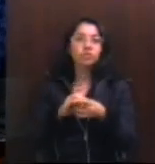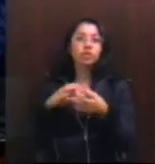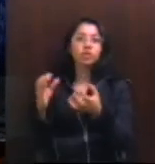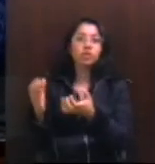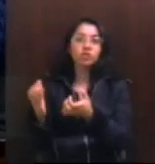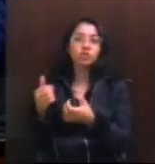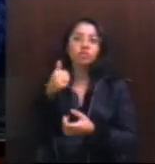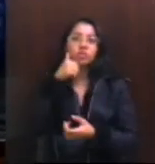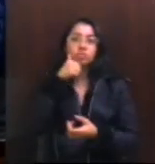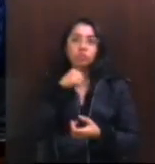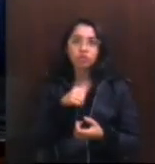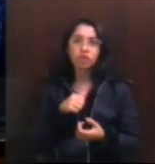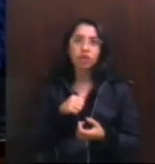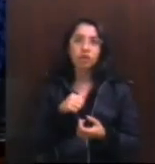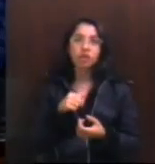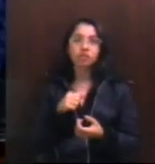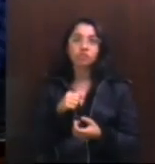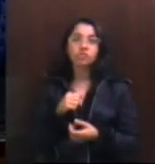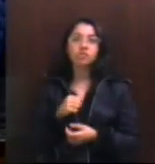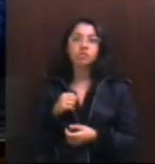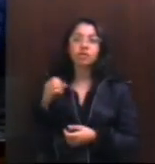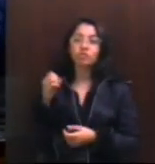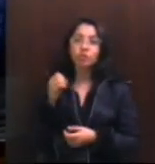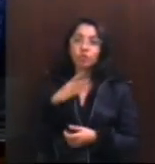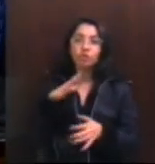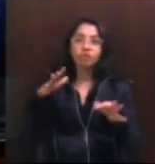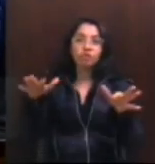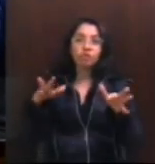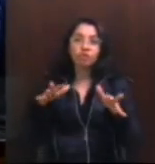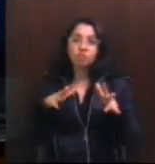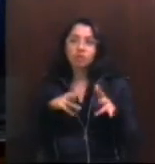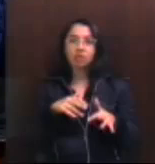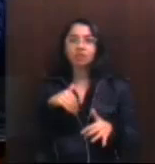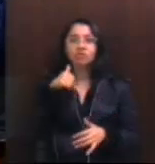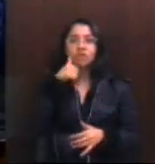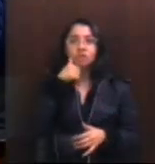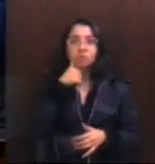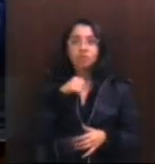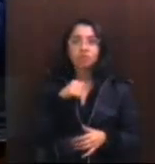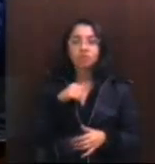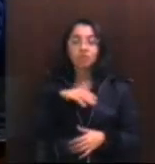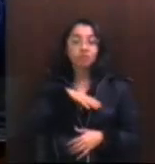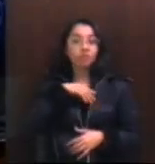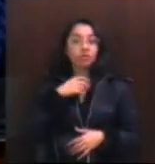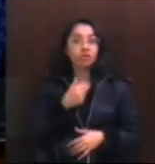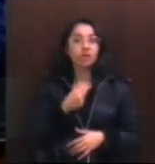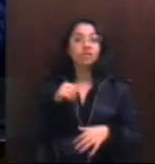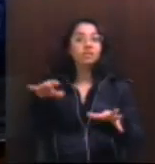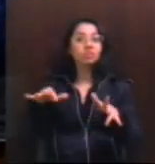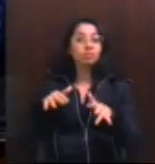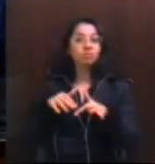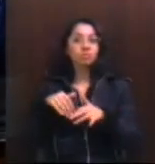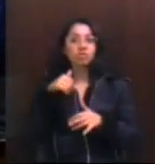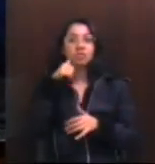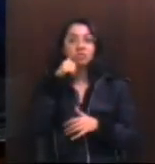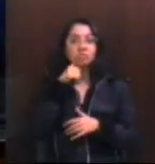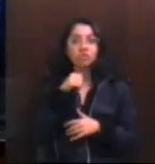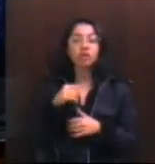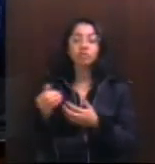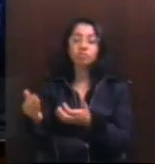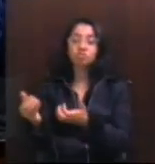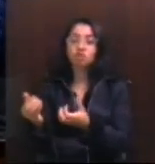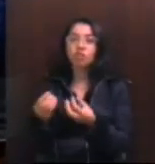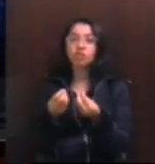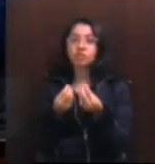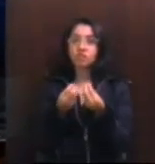jovens feministas, que recriam o movimento feminista, que dão novo ânimo ao movimento feminista, os jovens estudantes que se